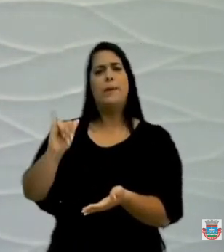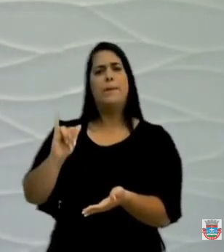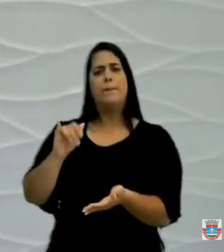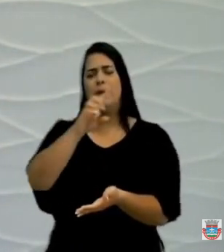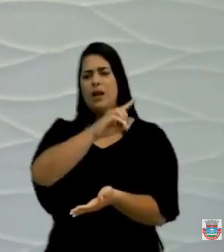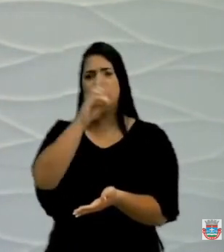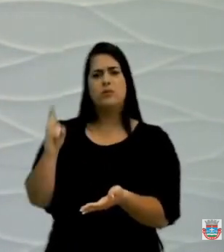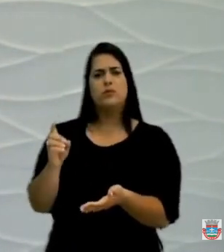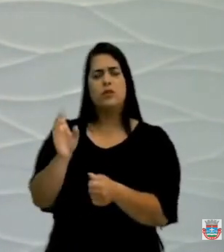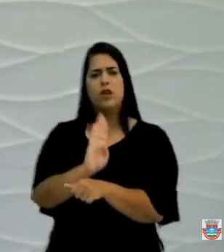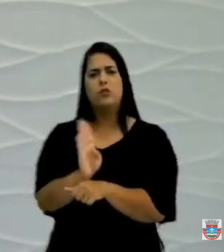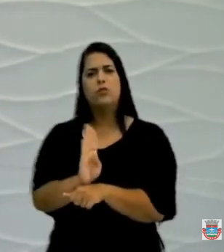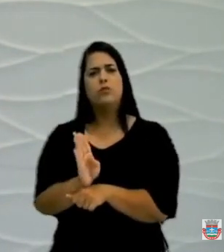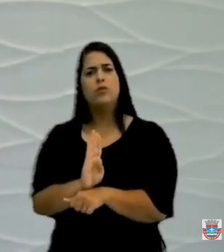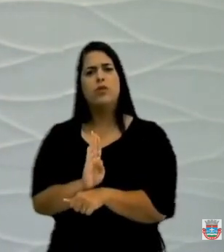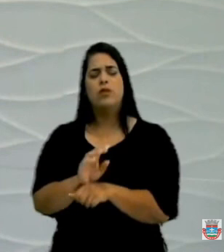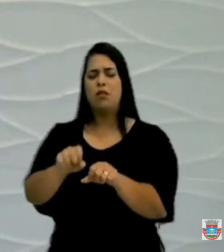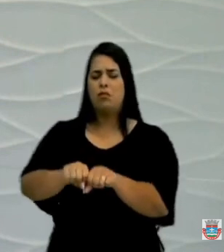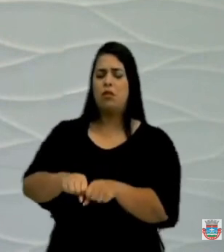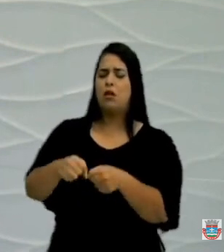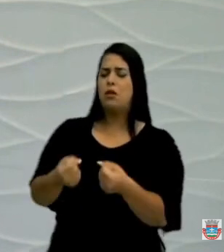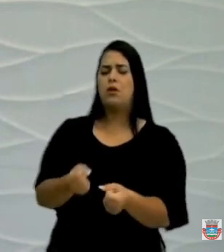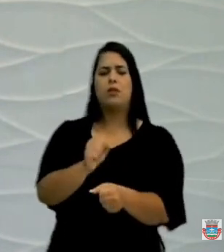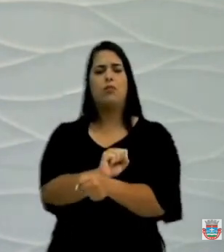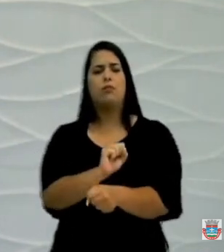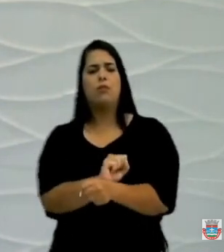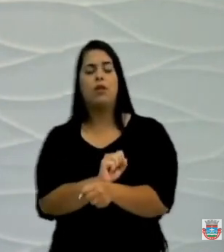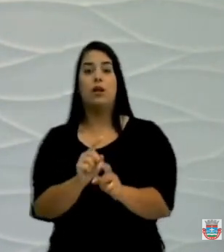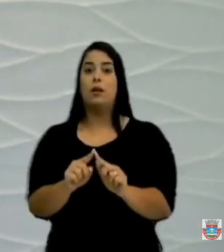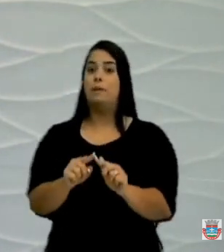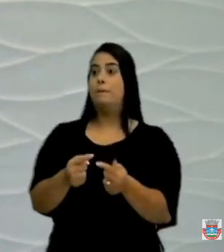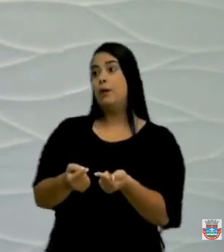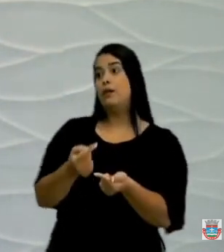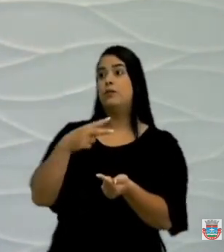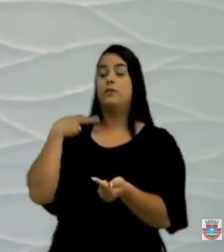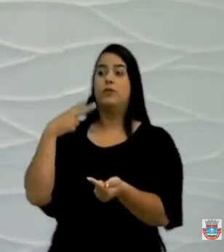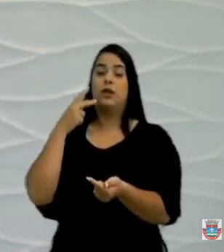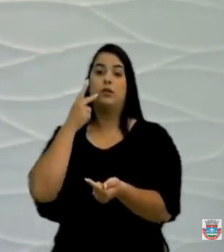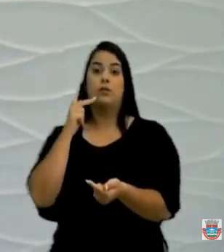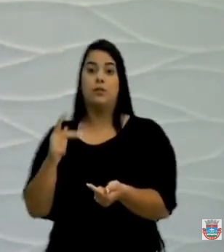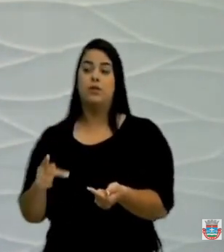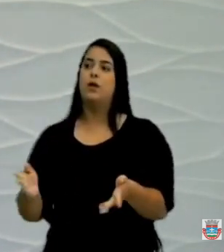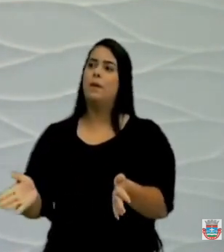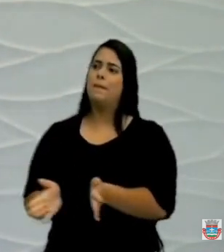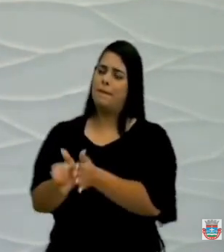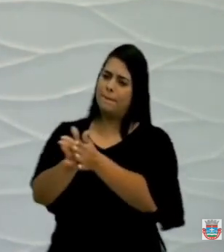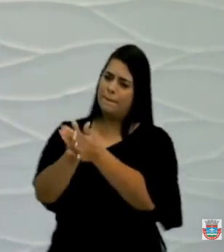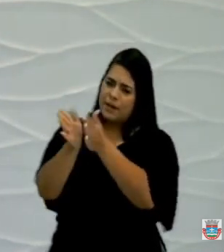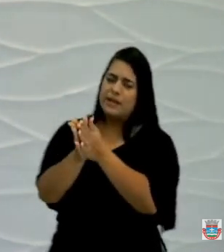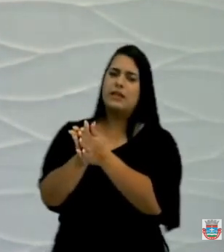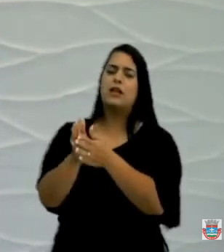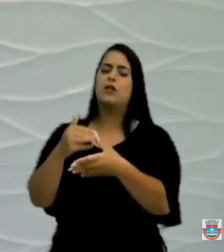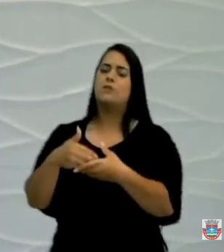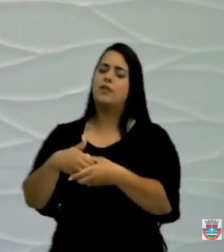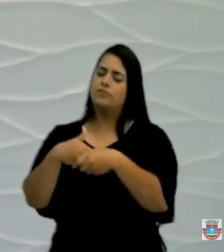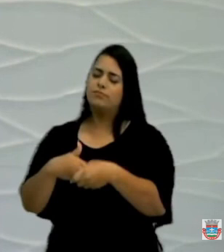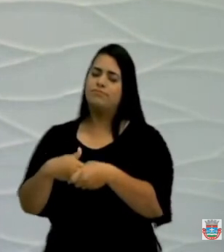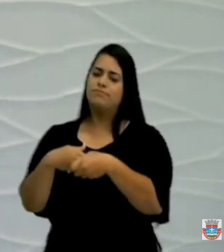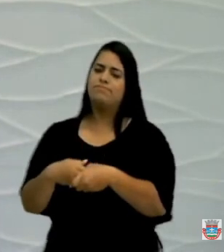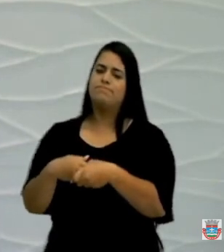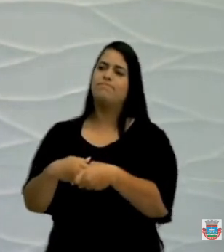daquele vídeo, não tinha, estava lá o poço parado, mas o vereador Pezinho ouviu, parabéns vereador Pezinho, apertou o prefeito,